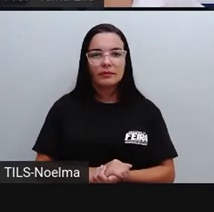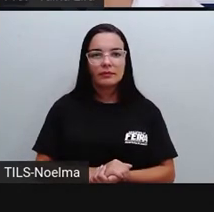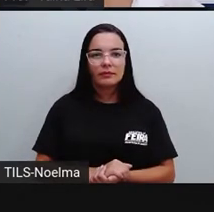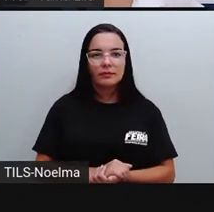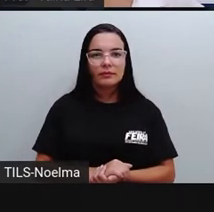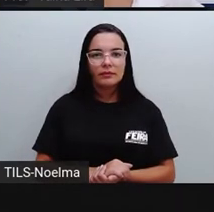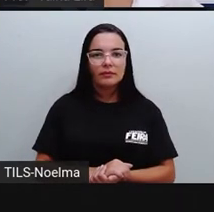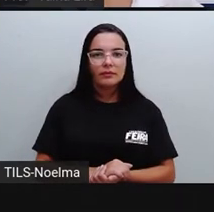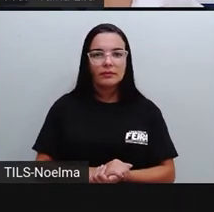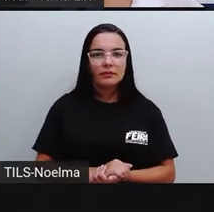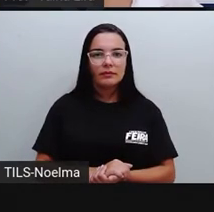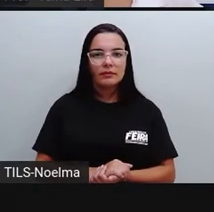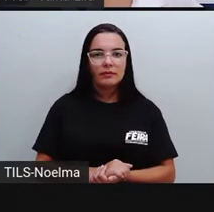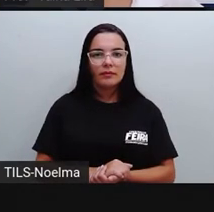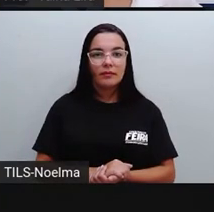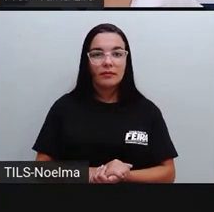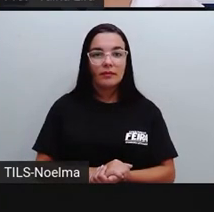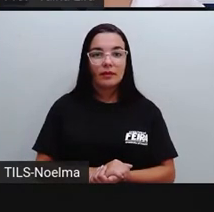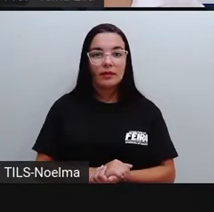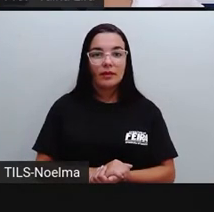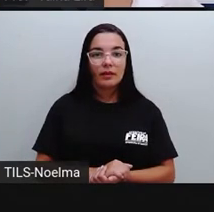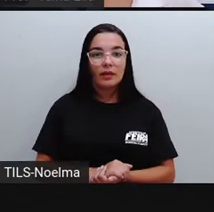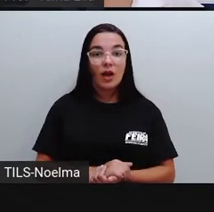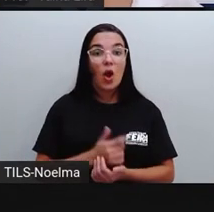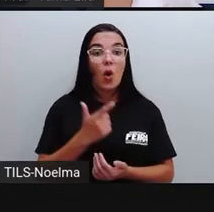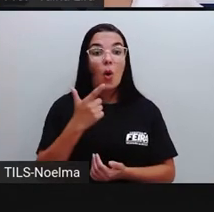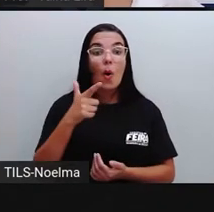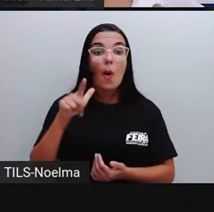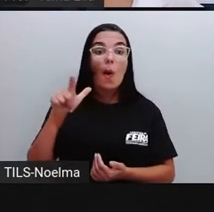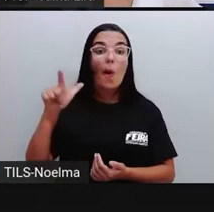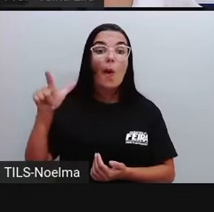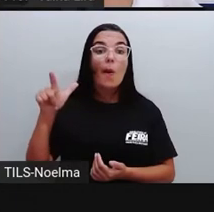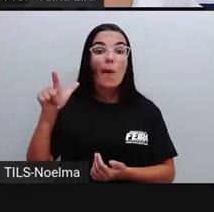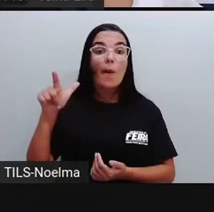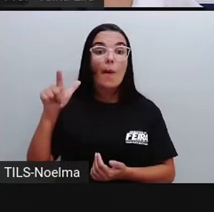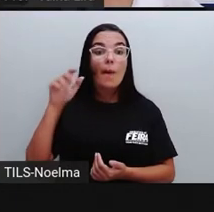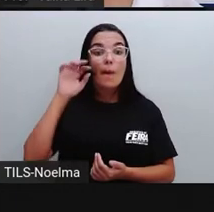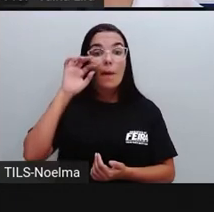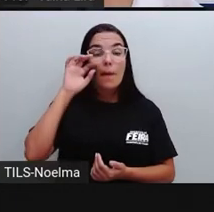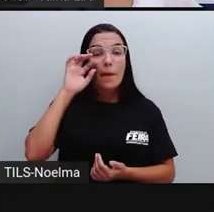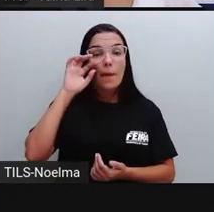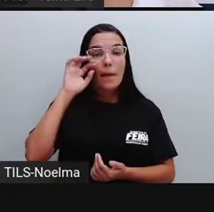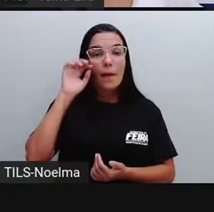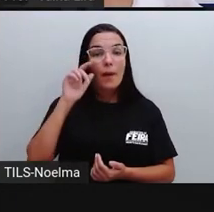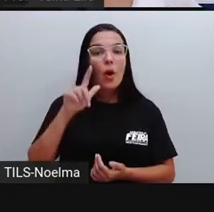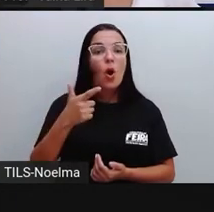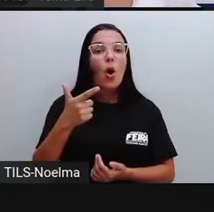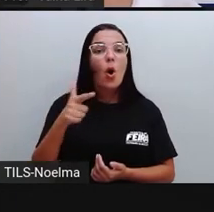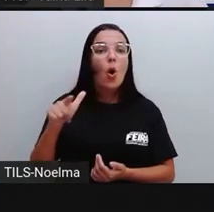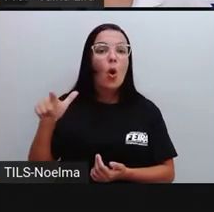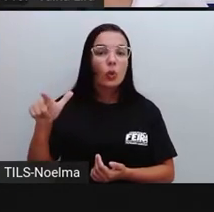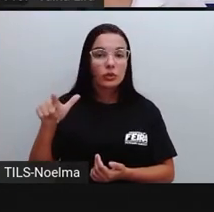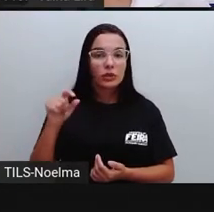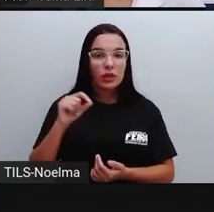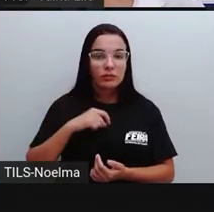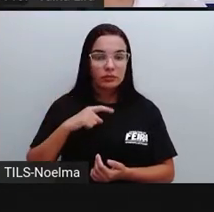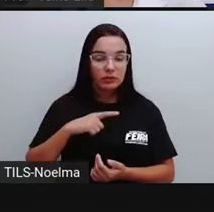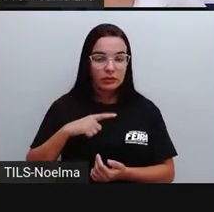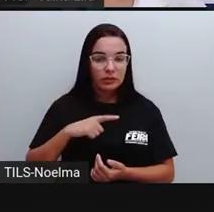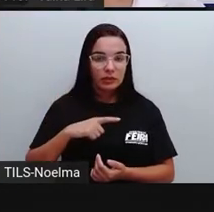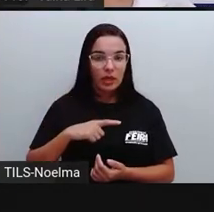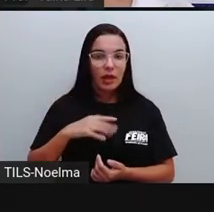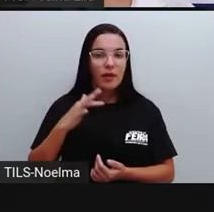Olha lá outro, Fernando permite as cinco